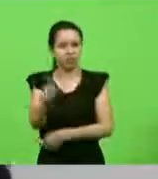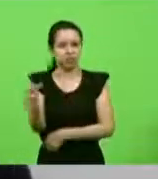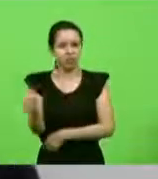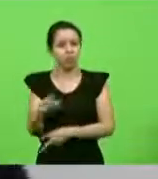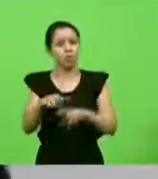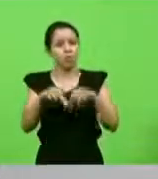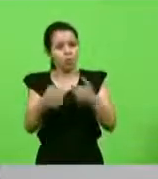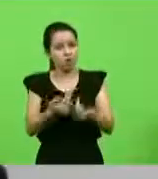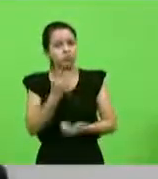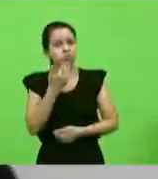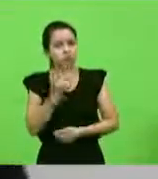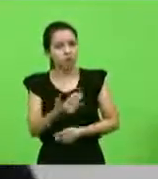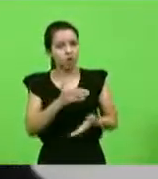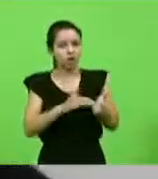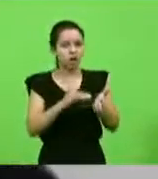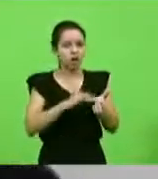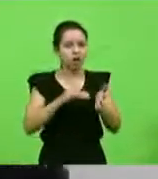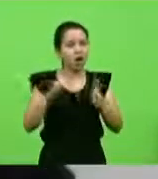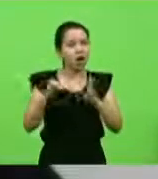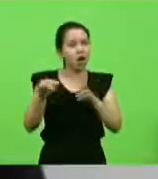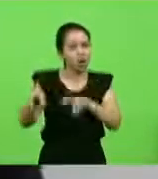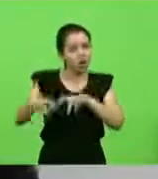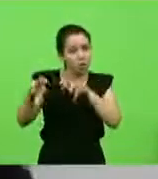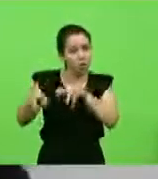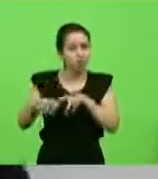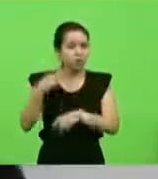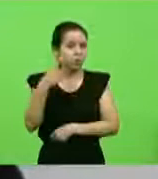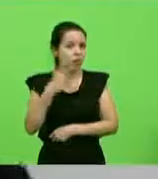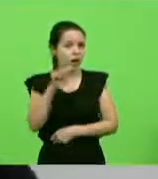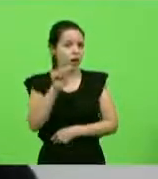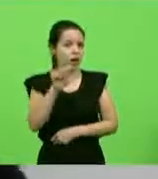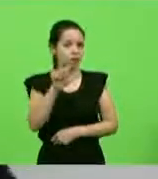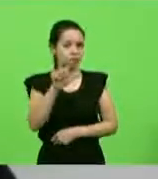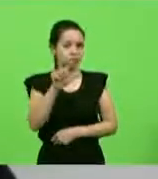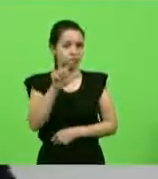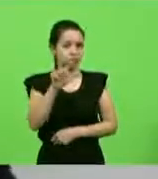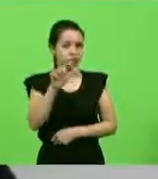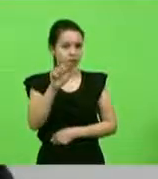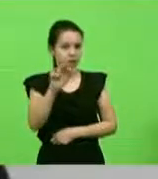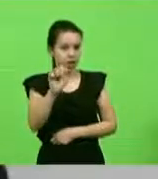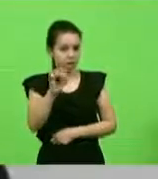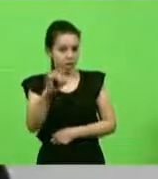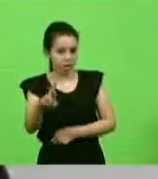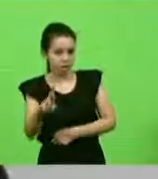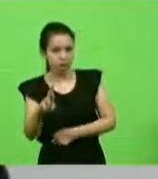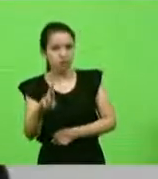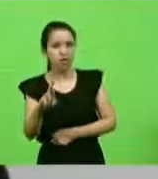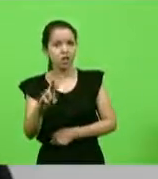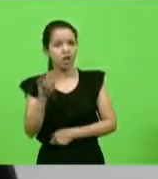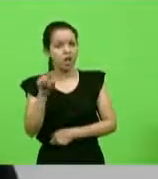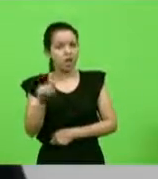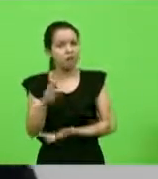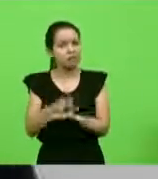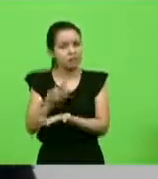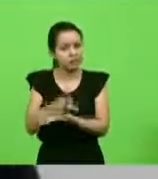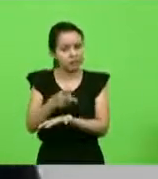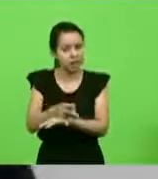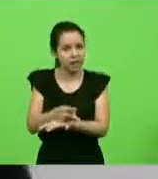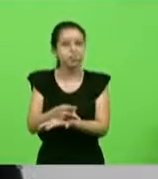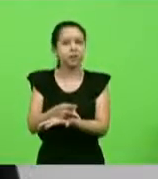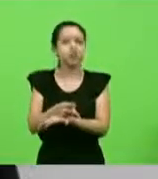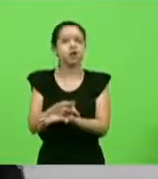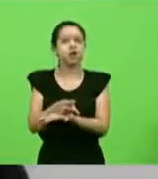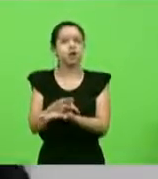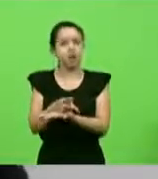Agricultura, deputado Altair, que tem estado sempre solícito e atento a essa questão para que busquem